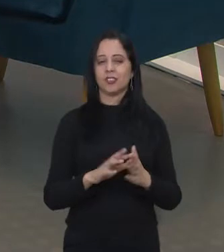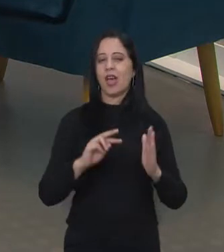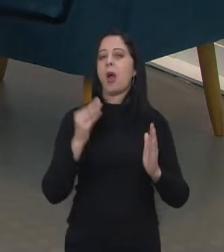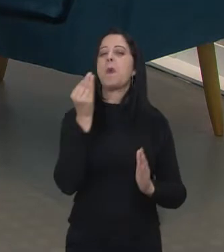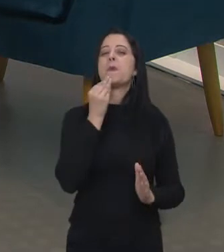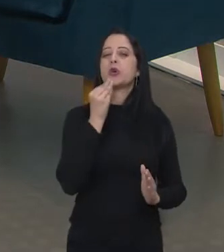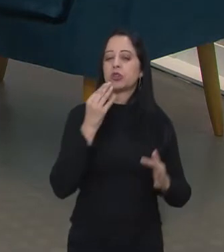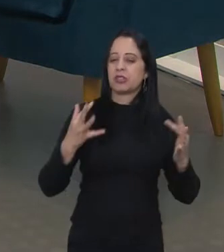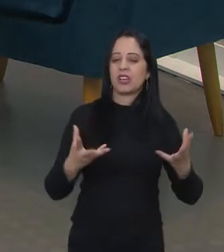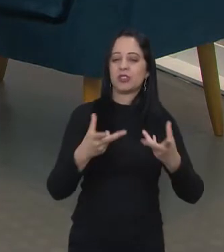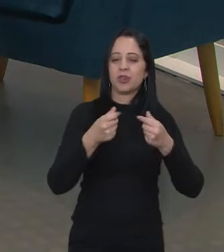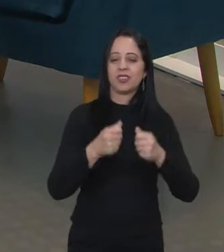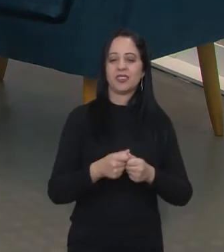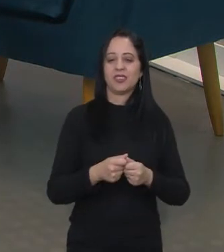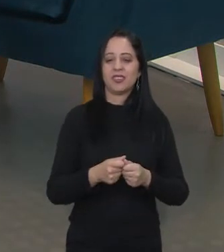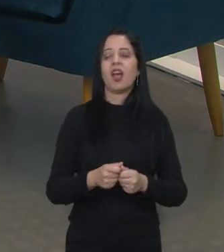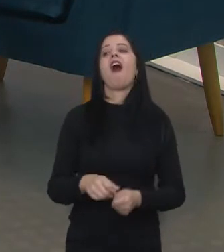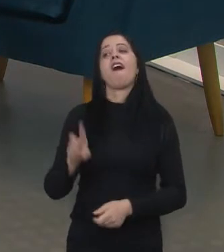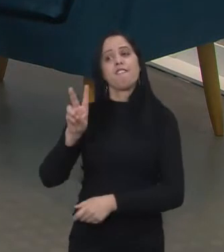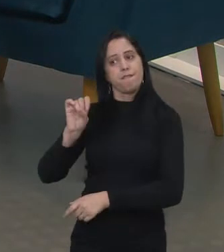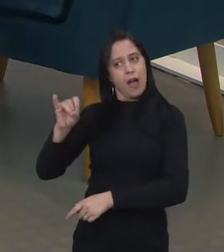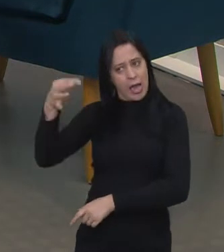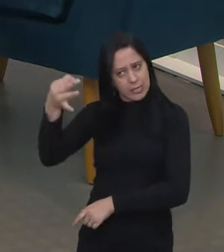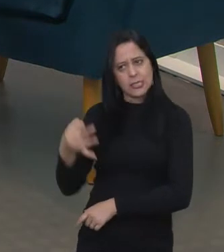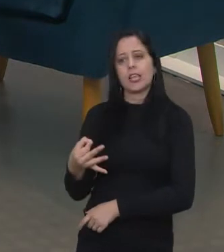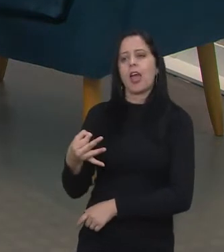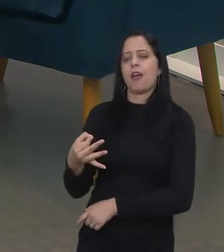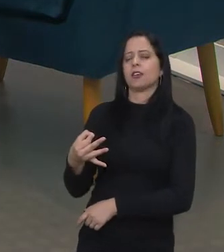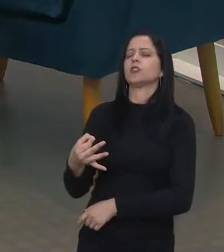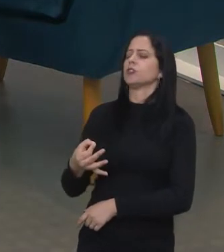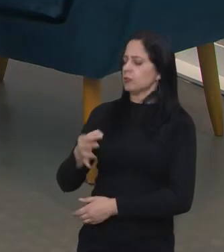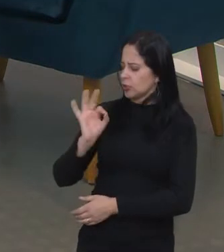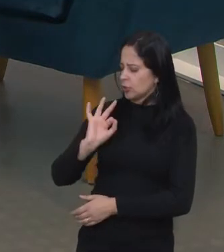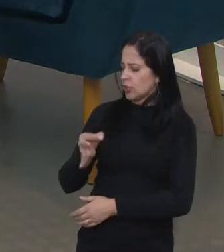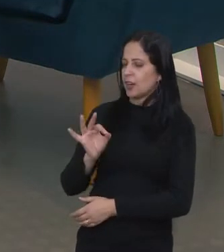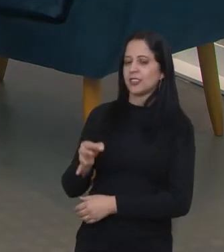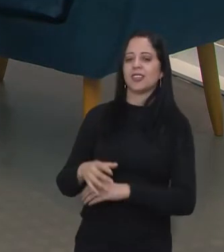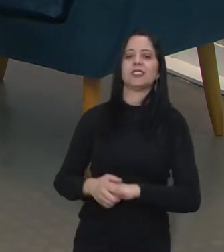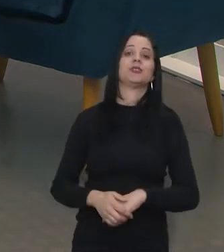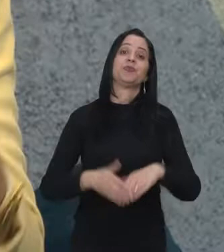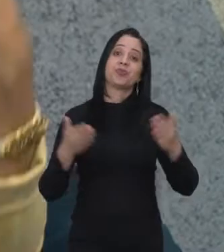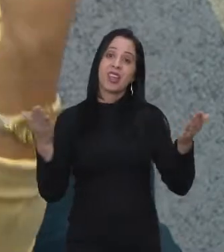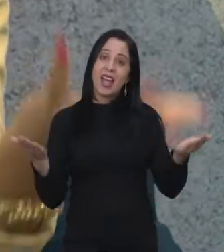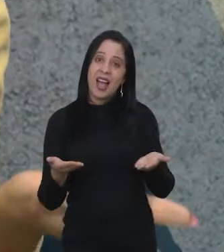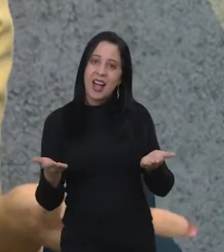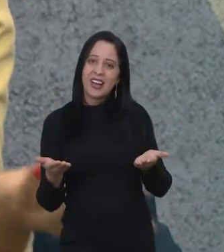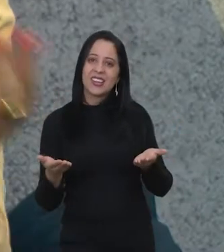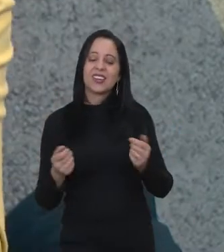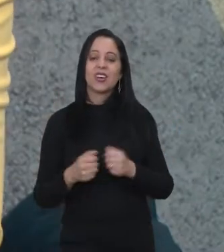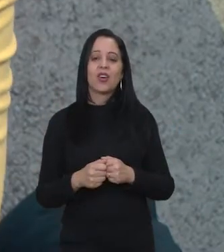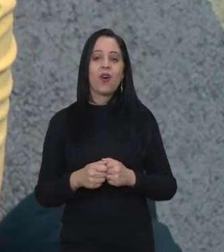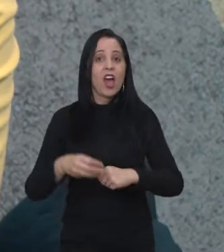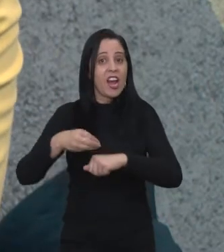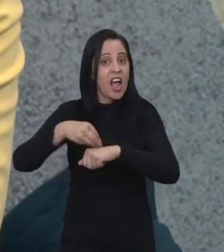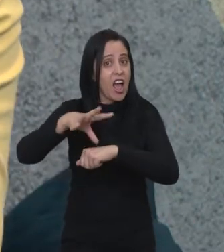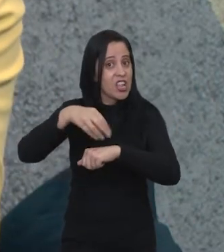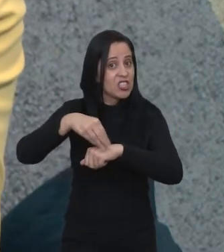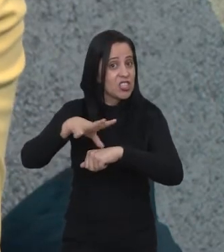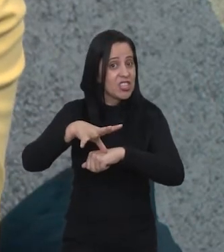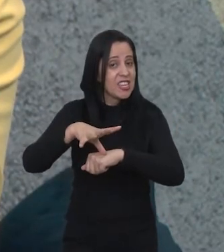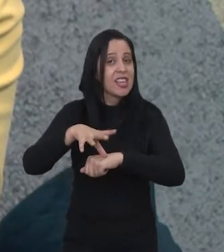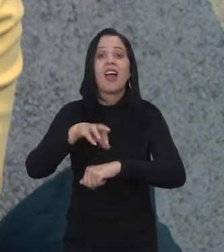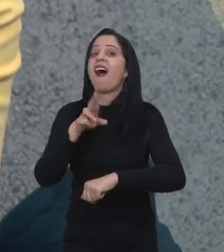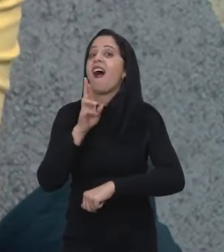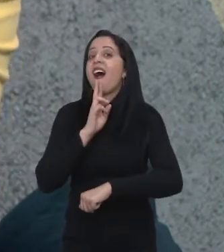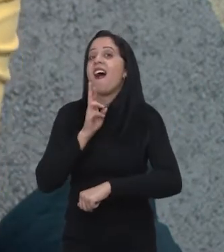grande impacto, é uma grande oportunidade. Mas vai dar certo, Alessandro. Vai dar certo. Certeza. Agora, vamos ver o que a